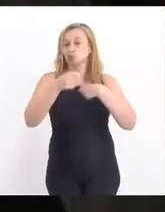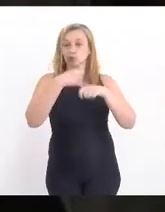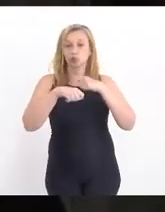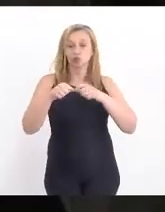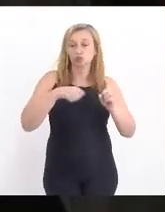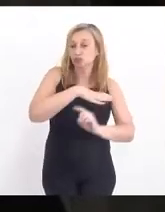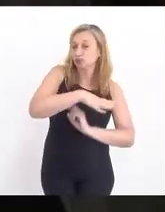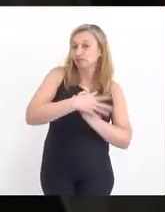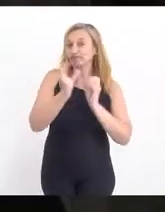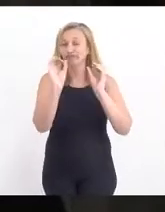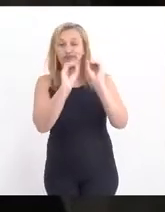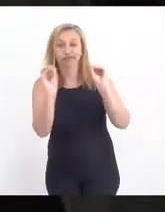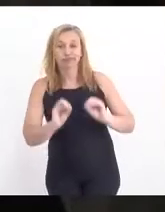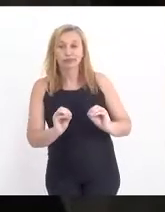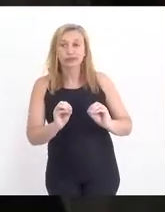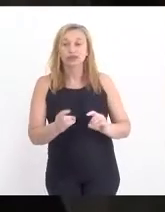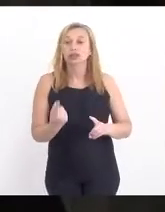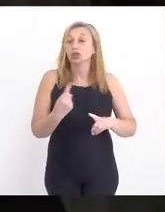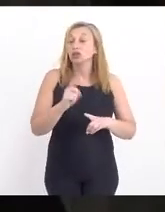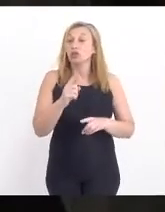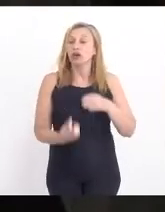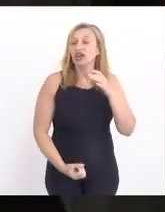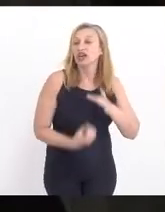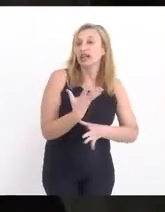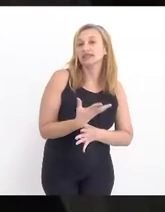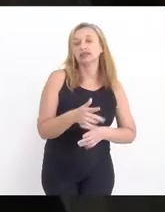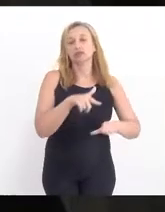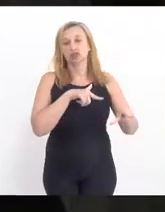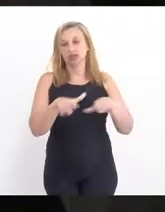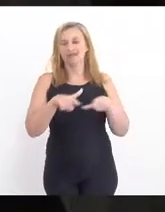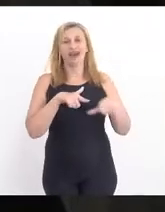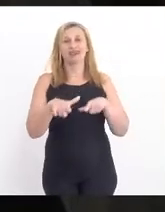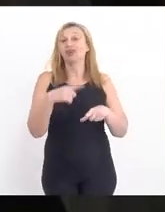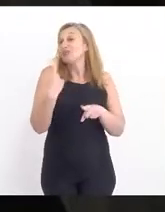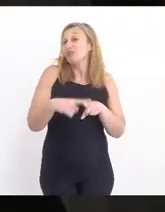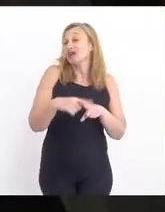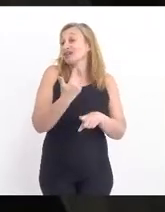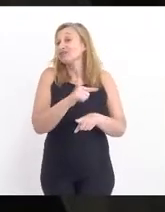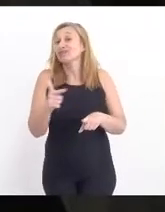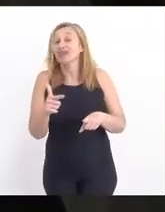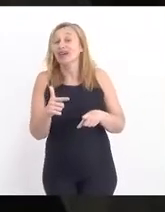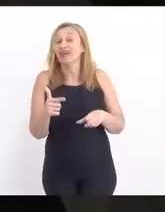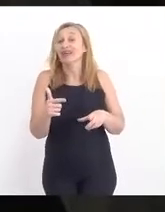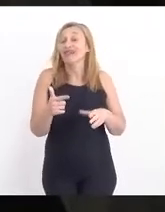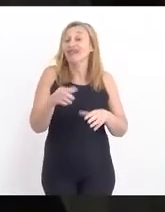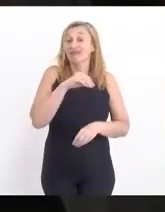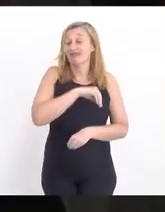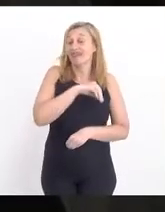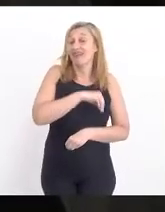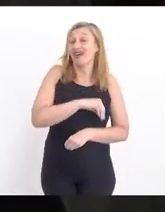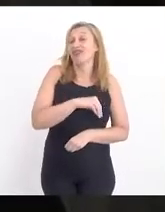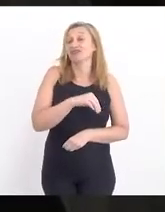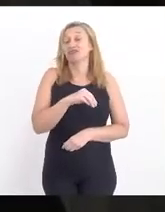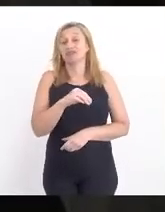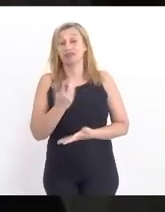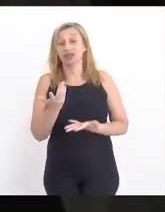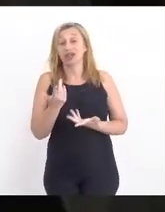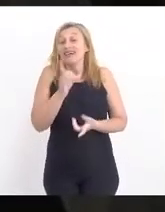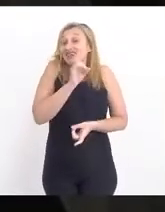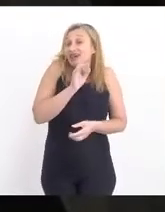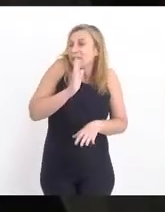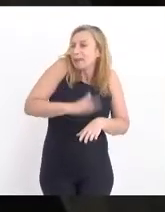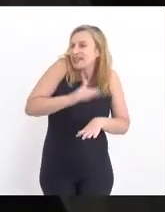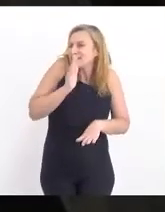social, porque não é geradora de emprego, porque não é geradora de renda, porque cada